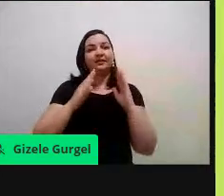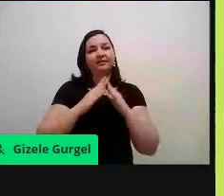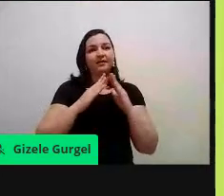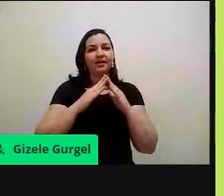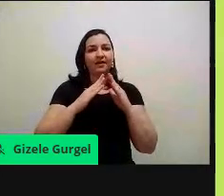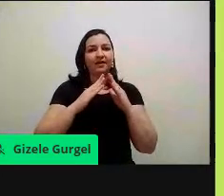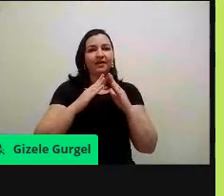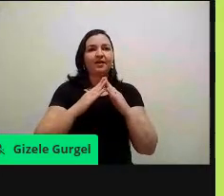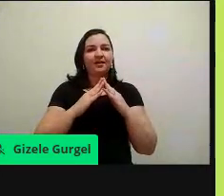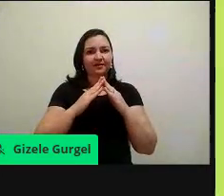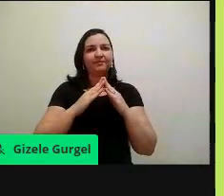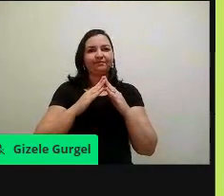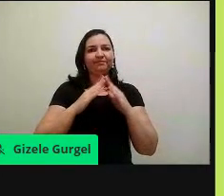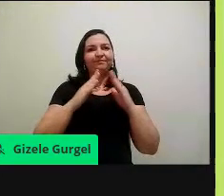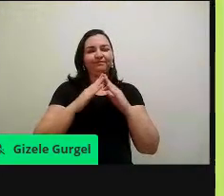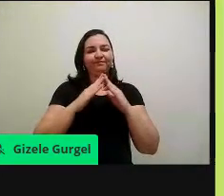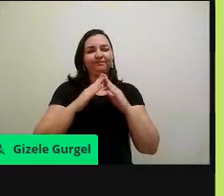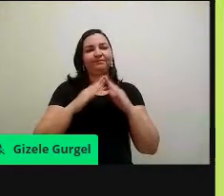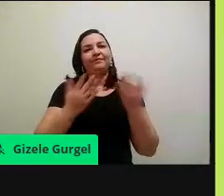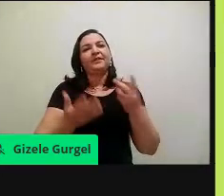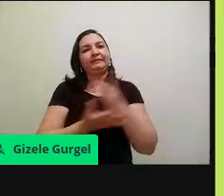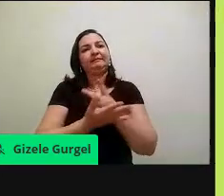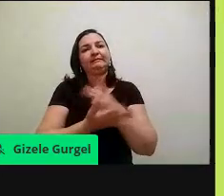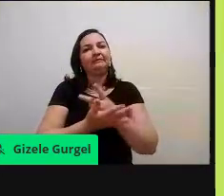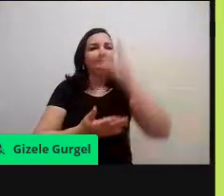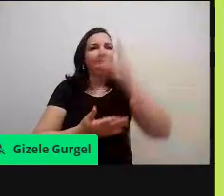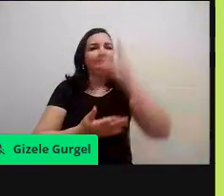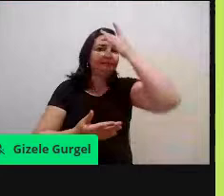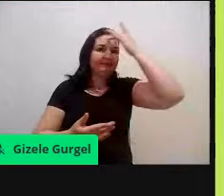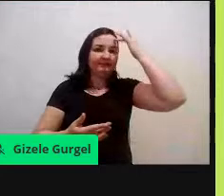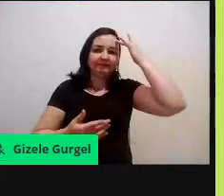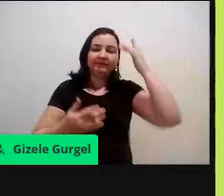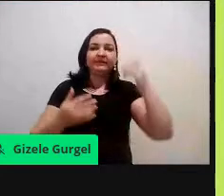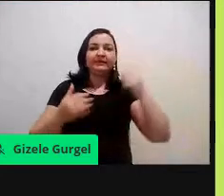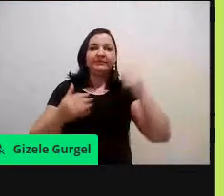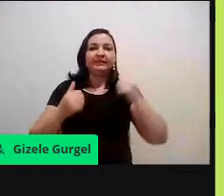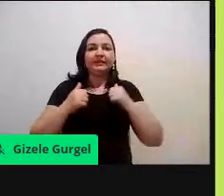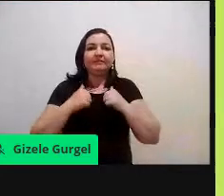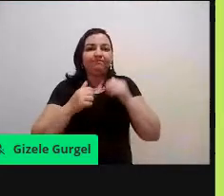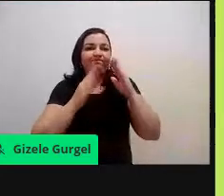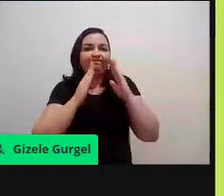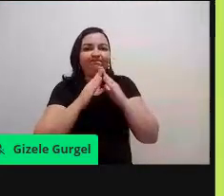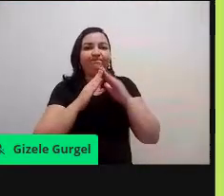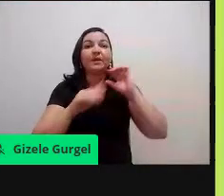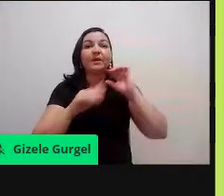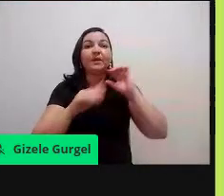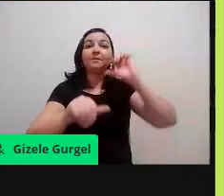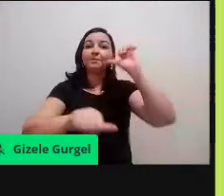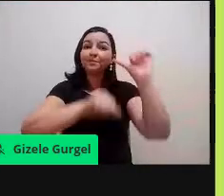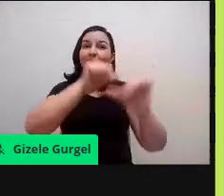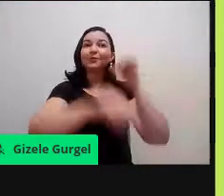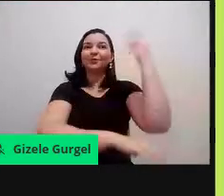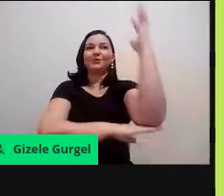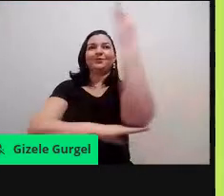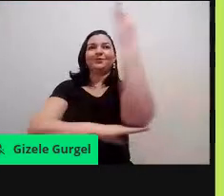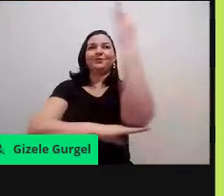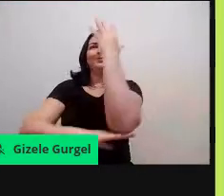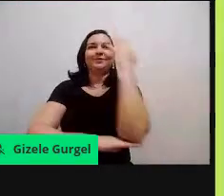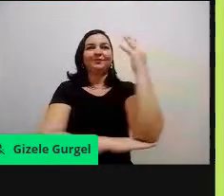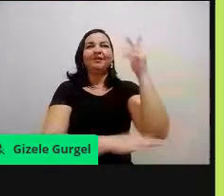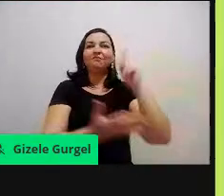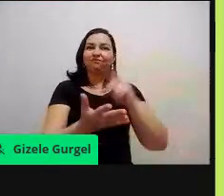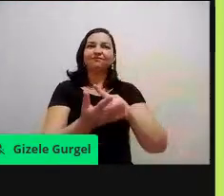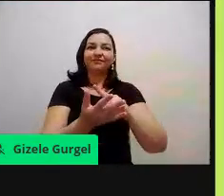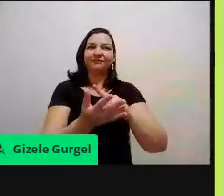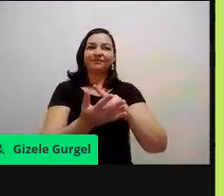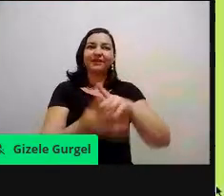forçando, é, nos resguardar, mudou a dinâmica do meio ambiente. Ótimo, né, o meio